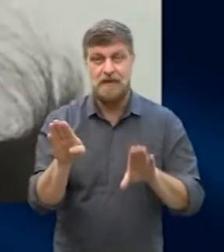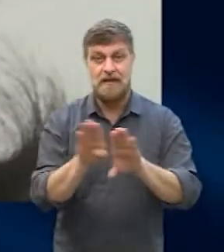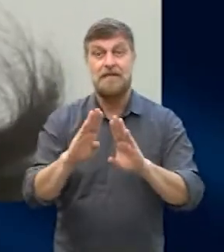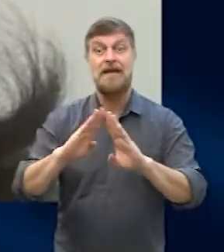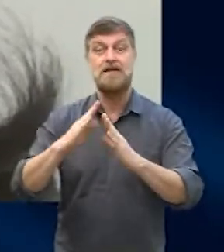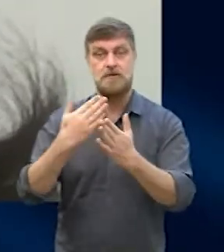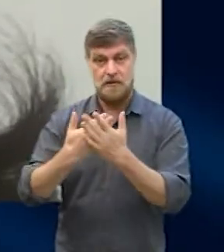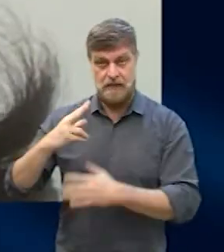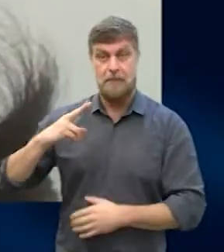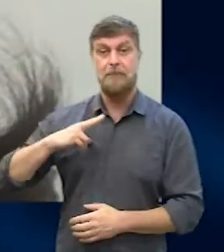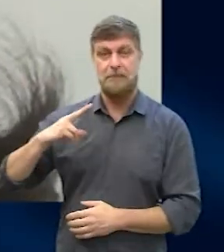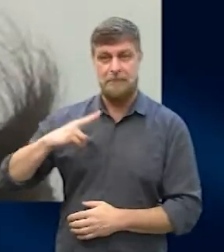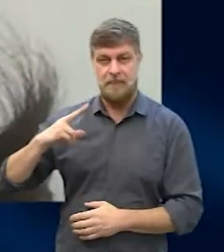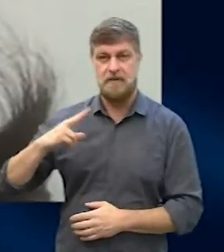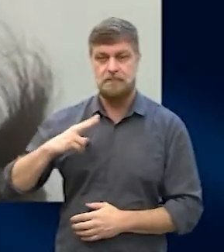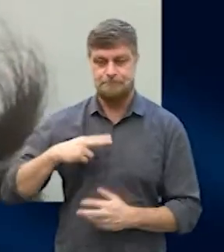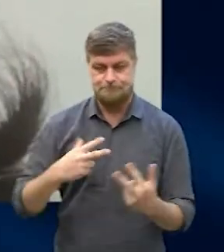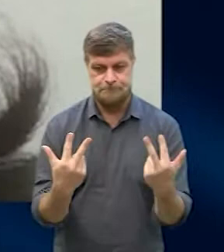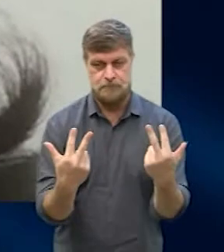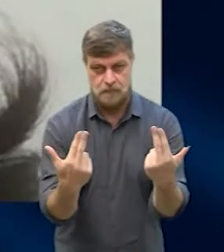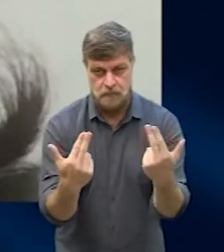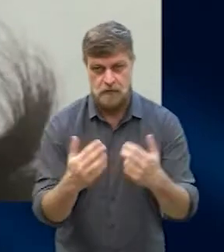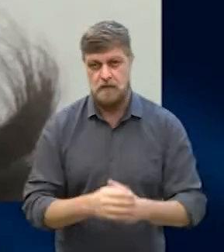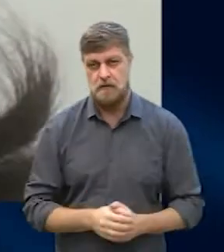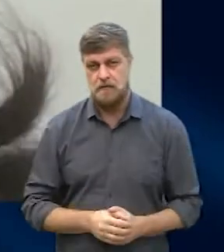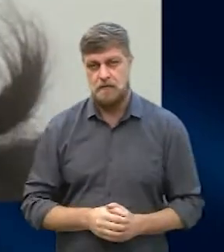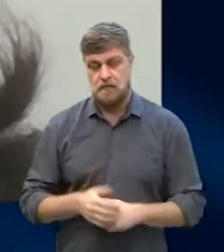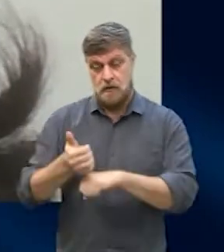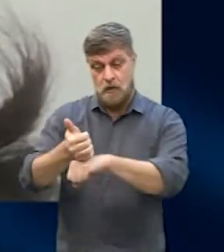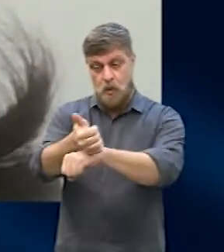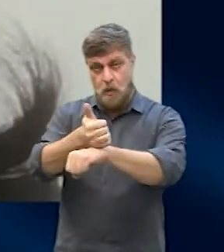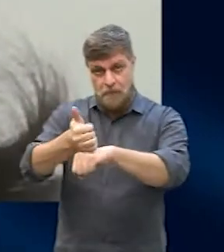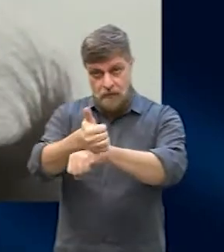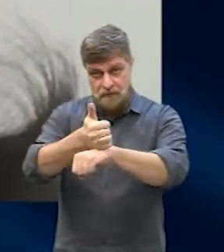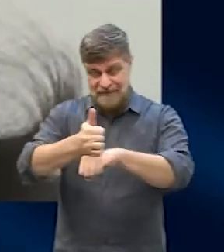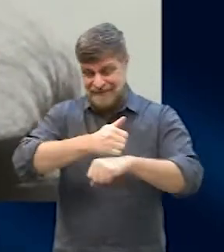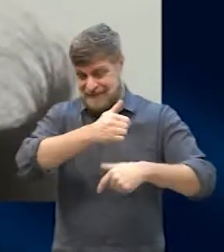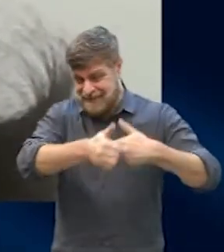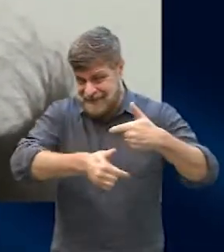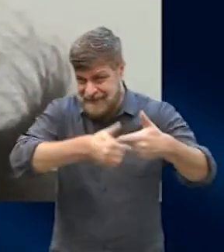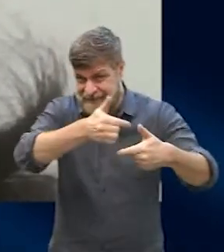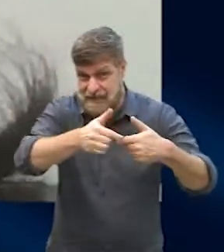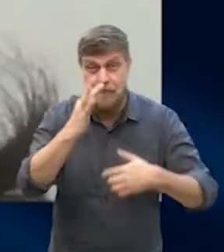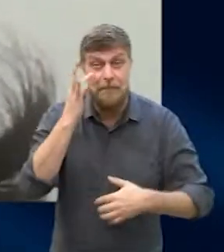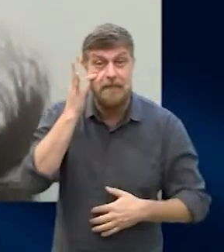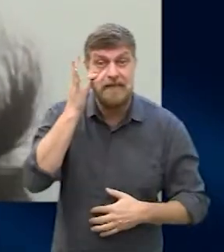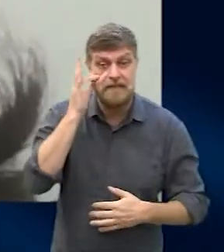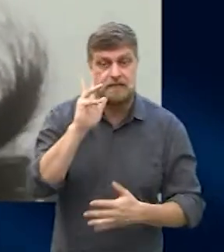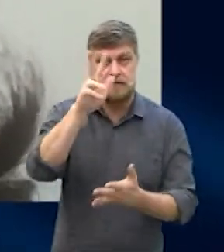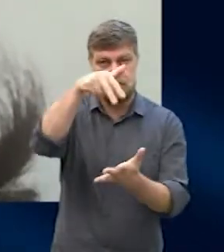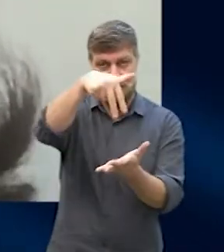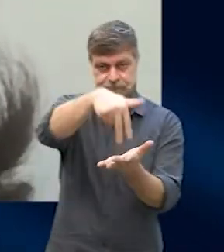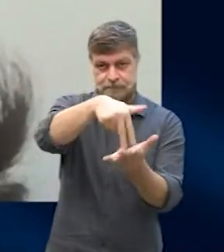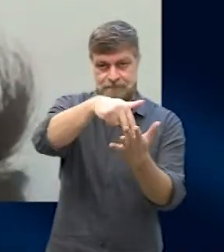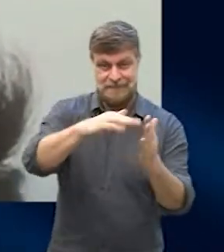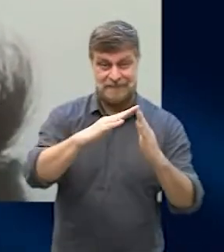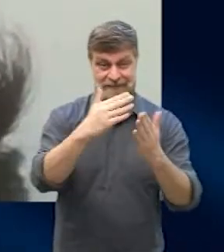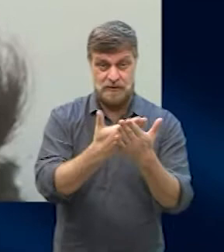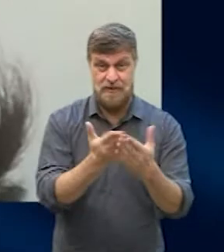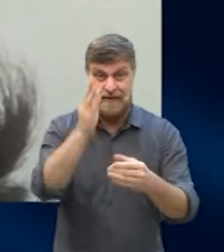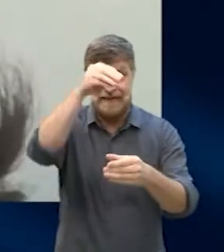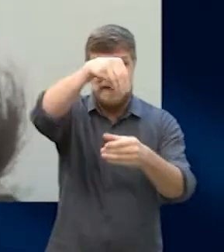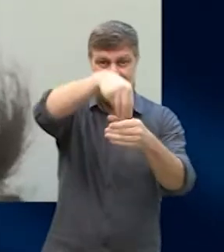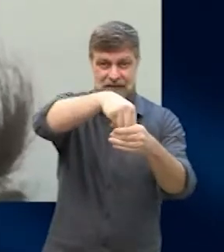nas escolas particulares do município de Campinas. profissionais que estão atuando presencialmente dentro